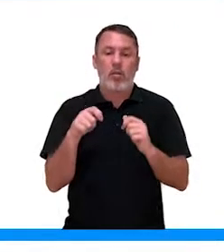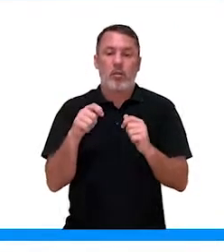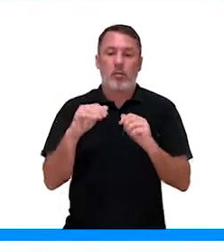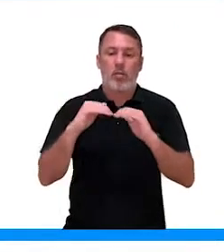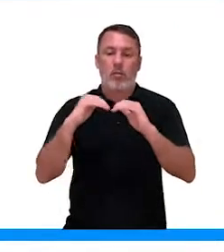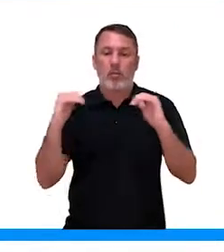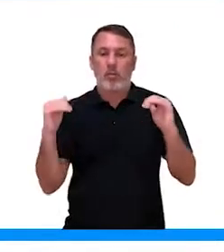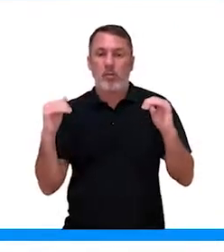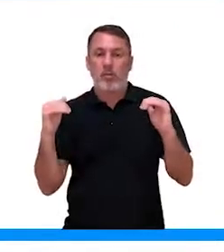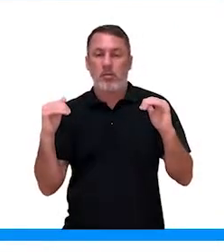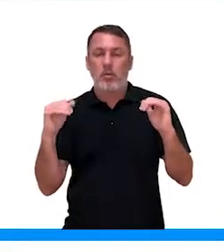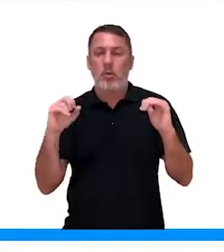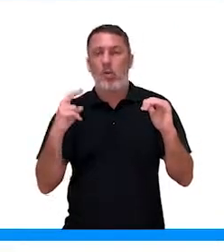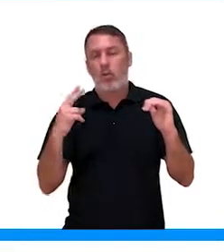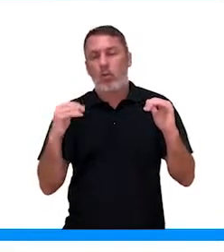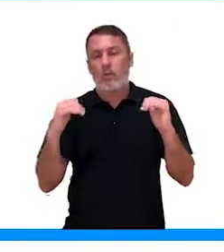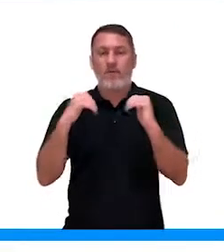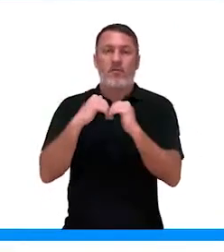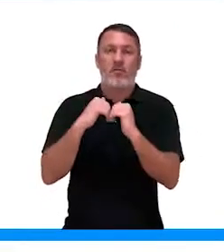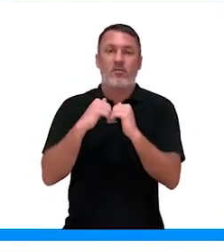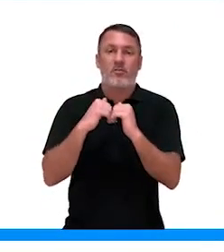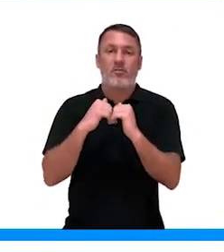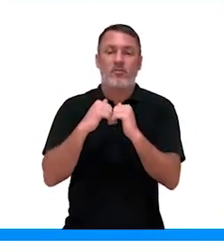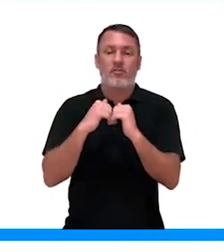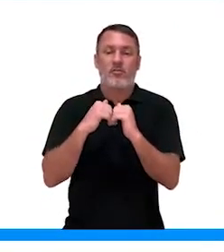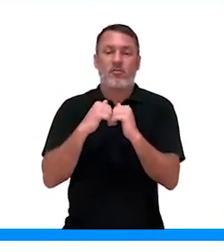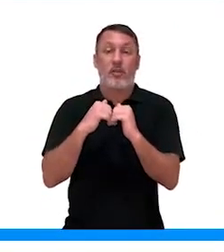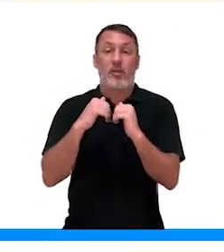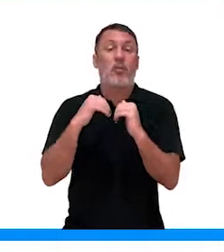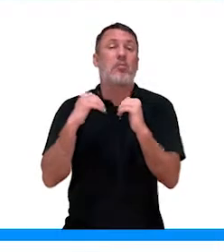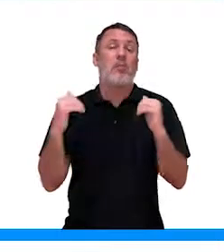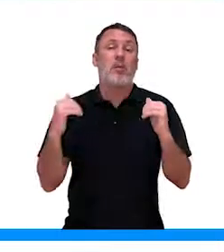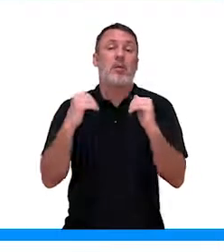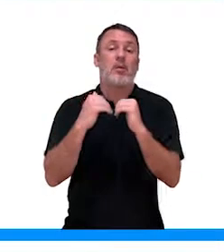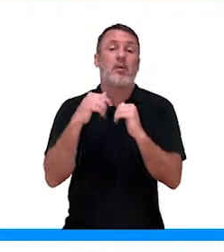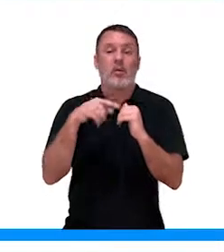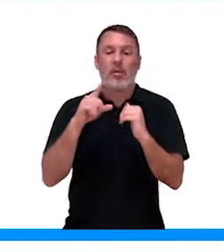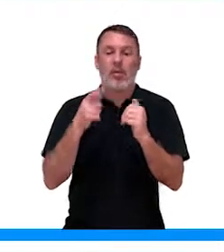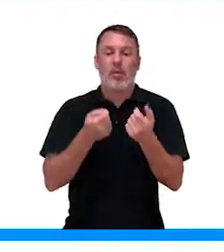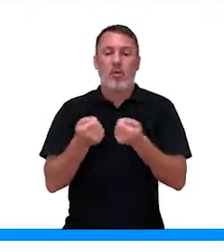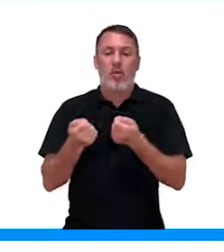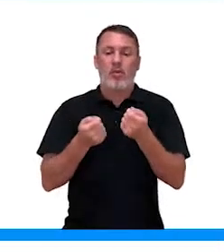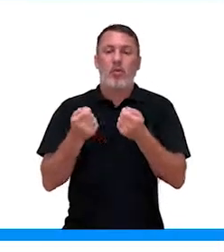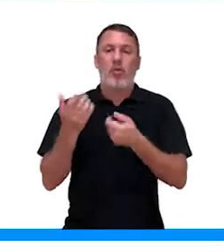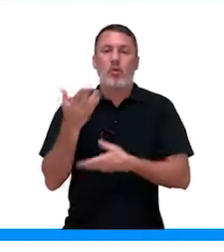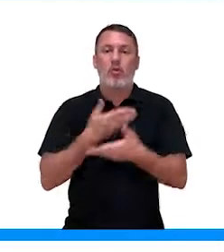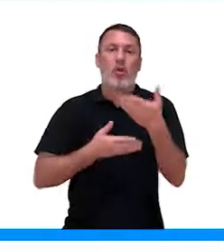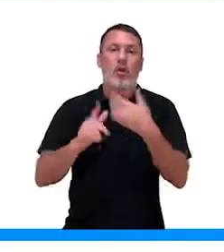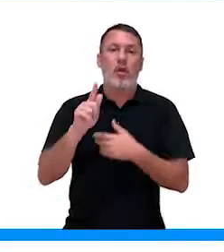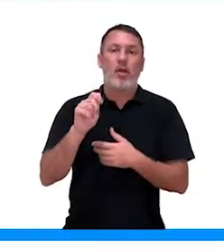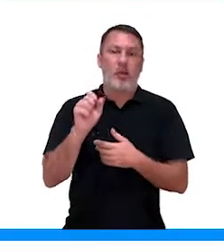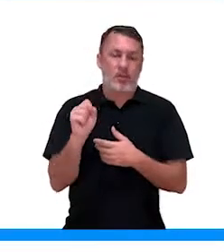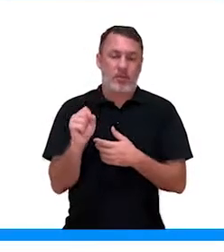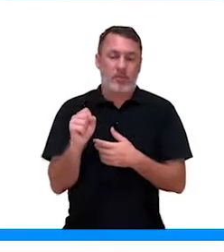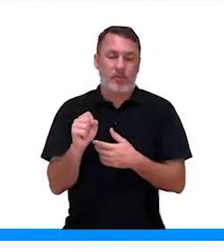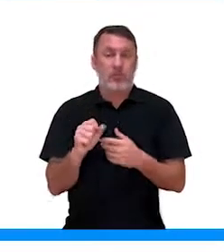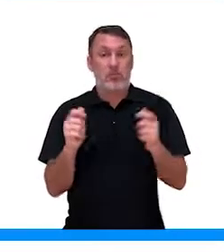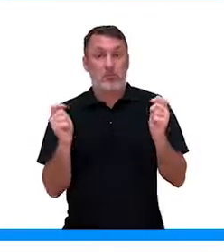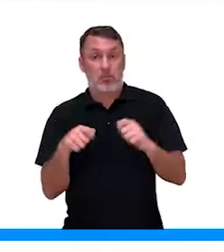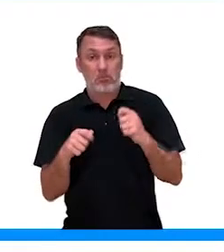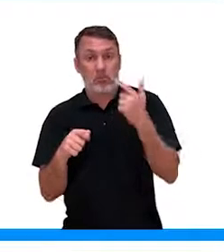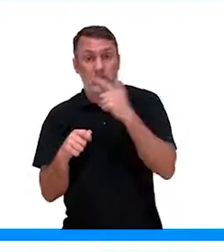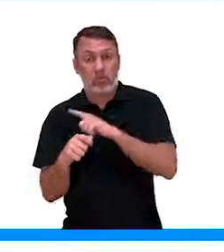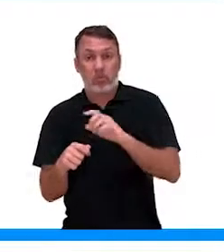regulável. Ele pode abrir ou ele pode fechar. E é através dele que a gente vai regular as trocas gasosas. Vai